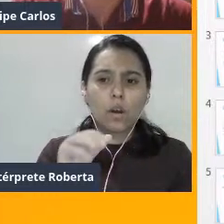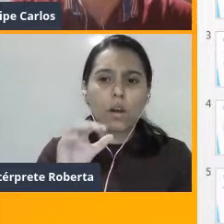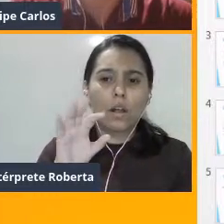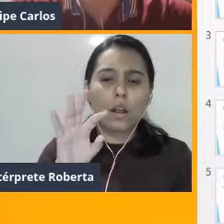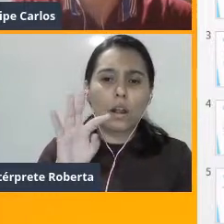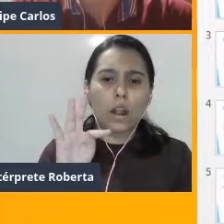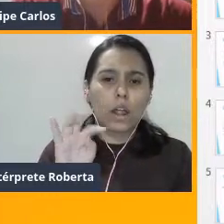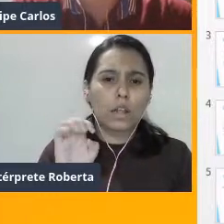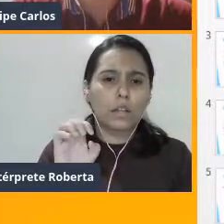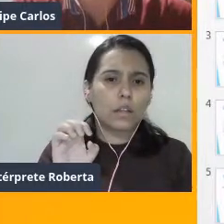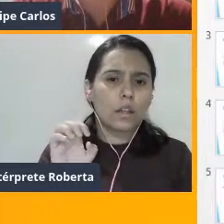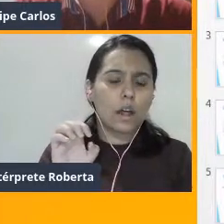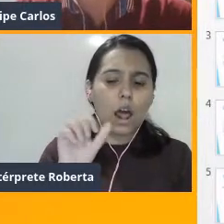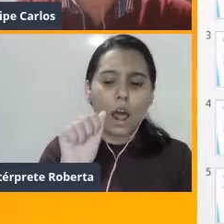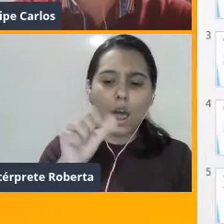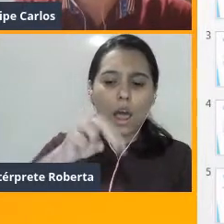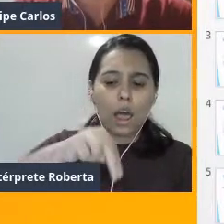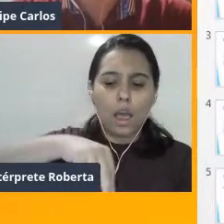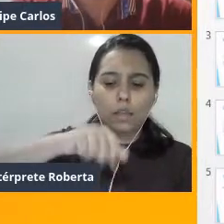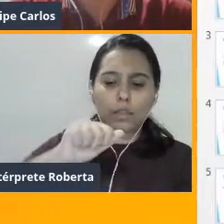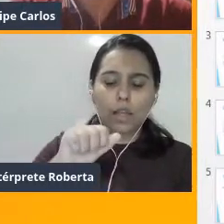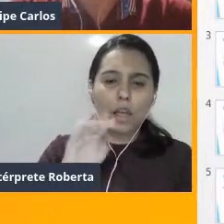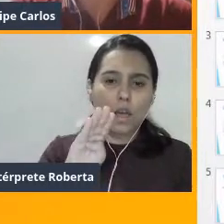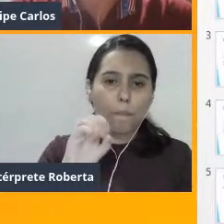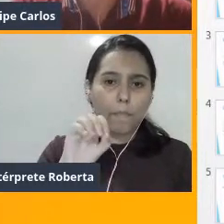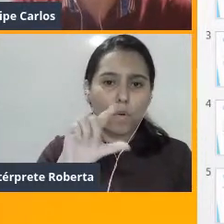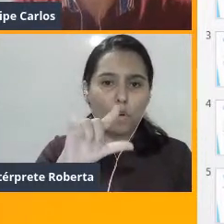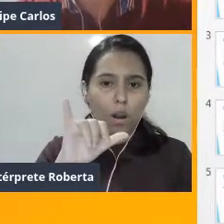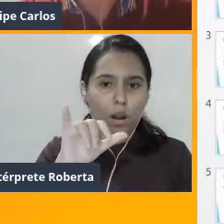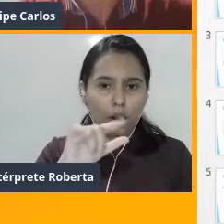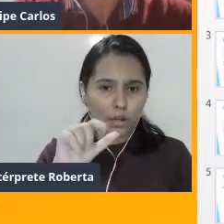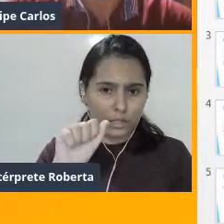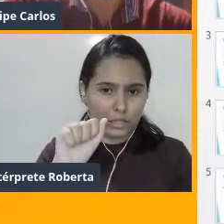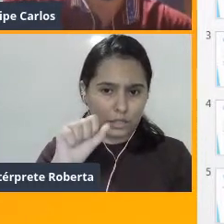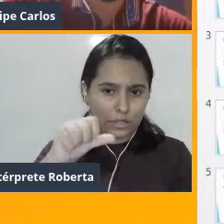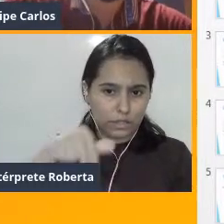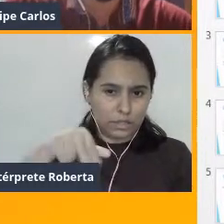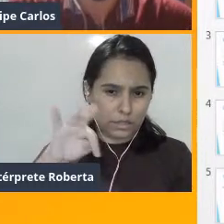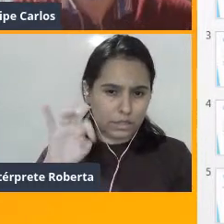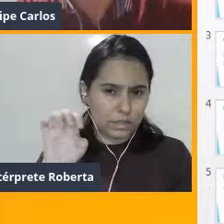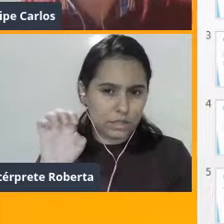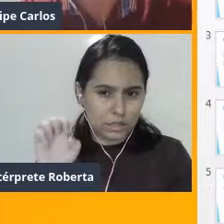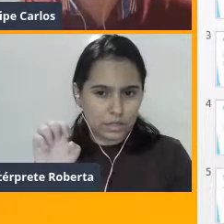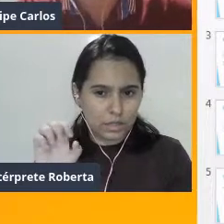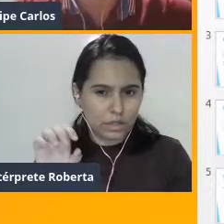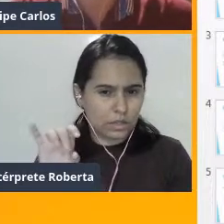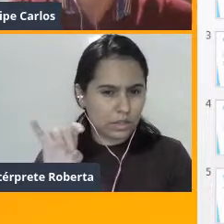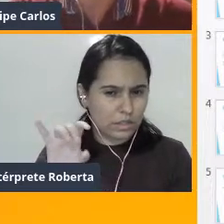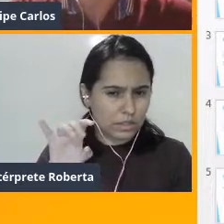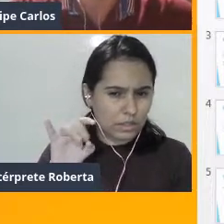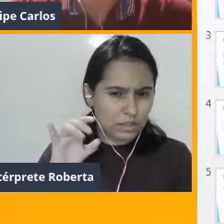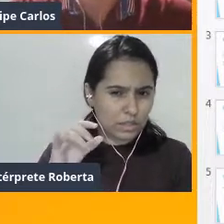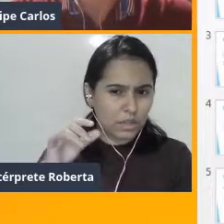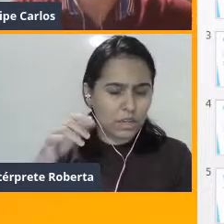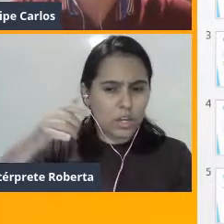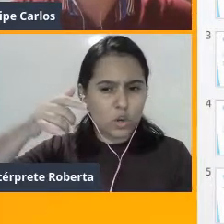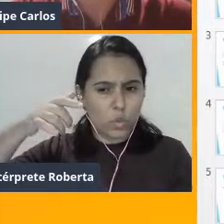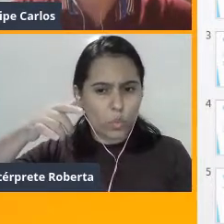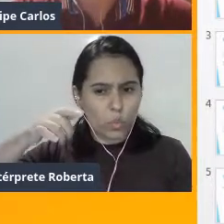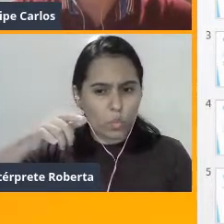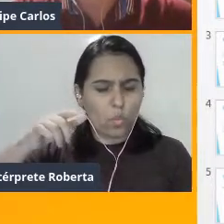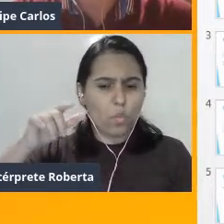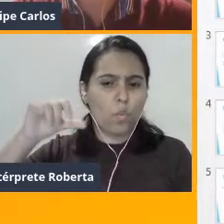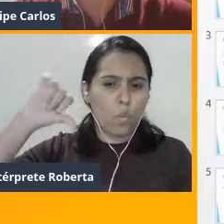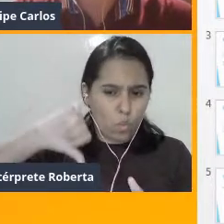esterones anabolizantes, só que sem os prós, os contras da utilização